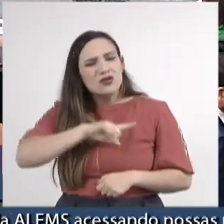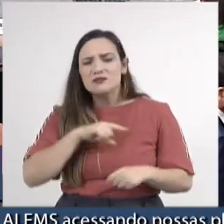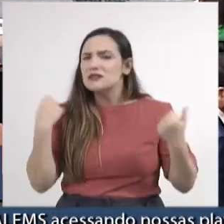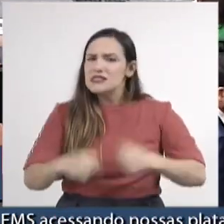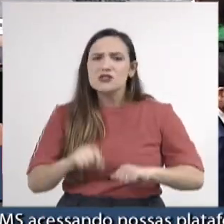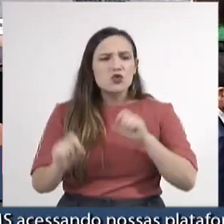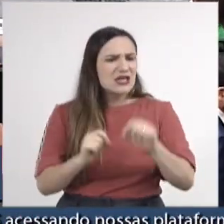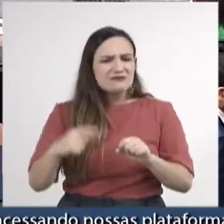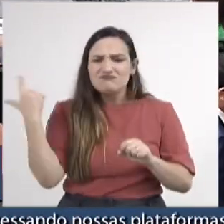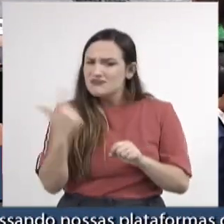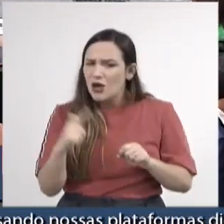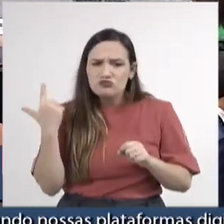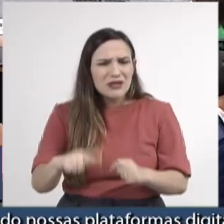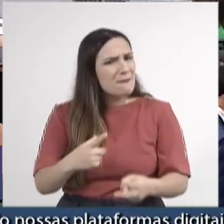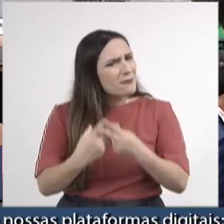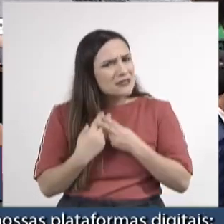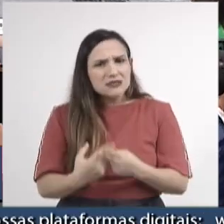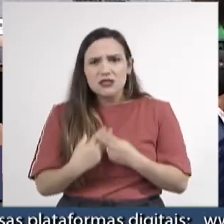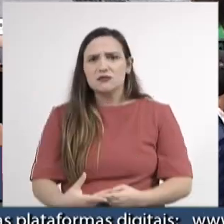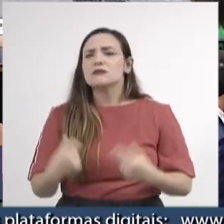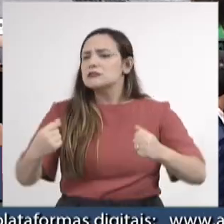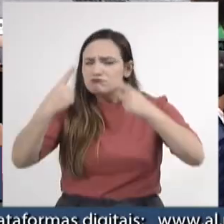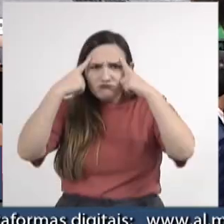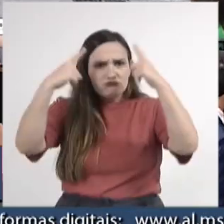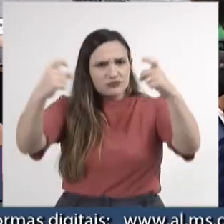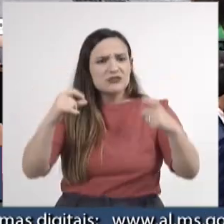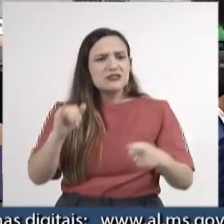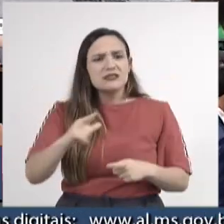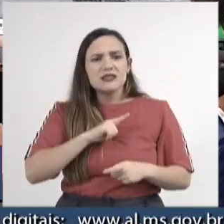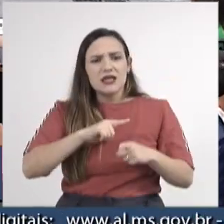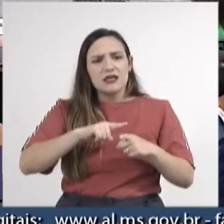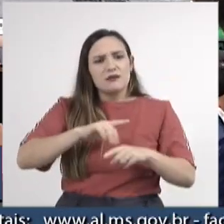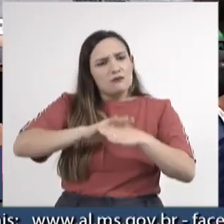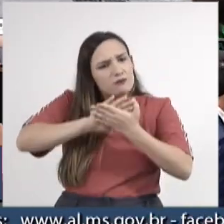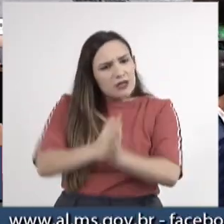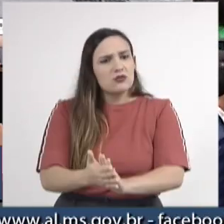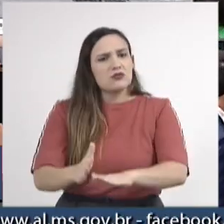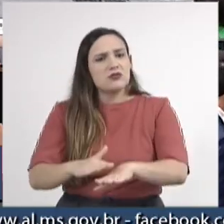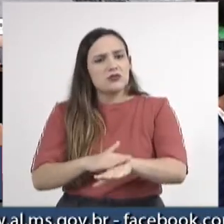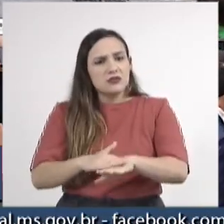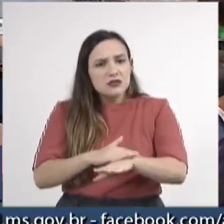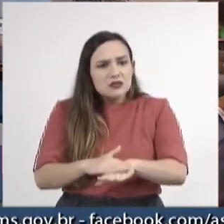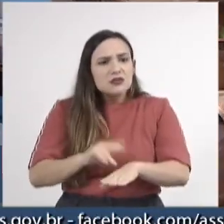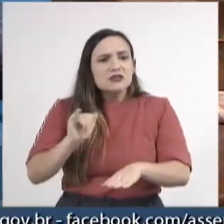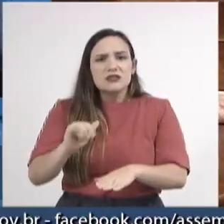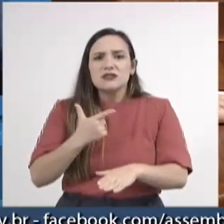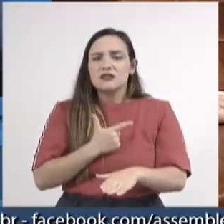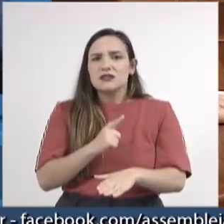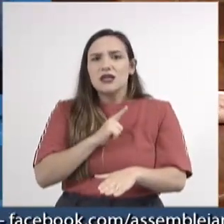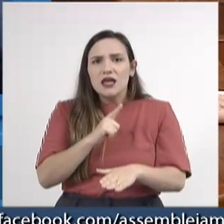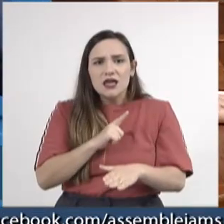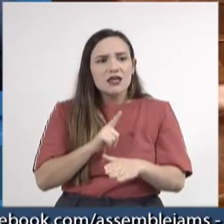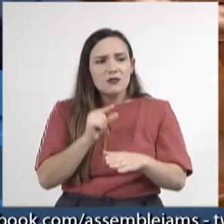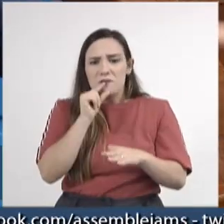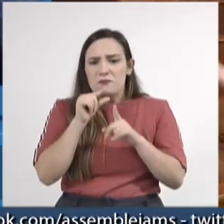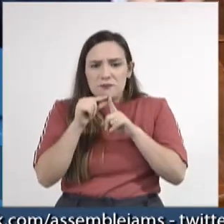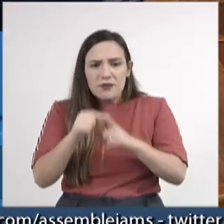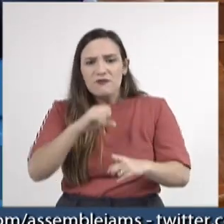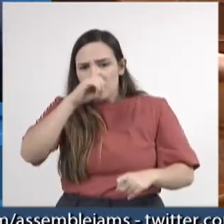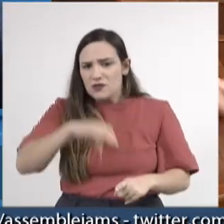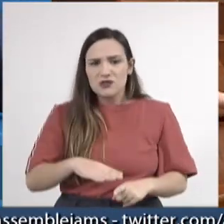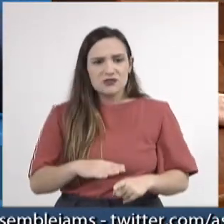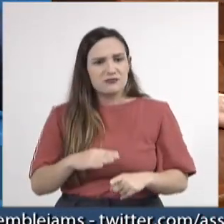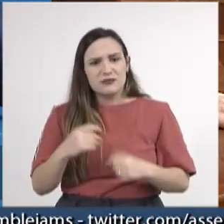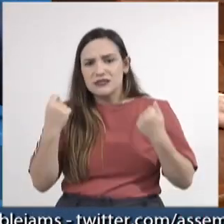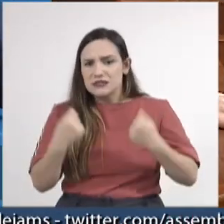com situações de racismo, de violência, de discriminação da pessoa por qualquer natureza. Nós temos que